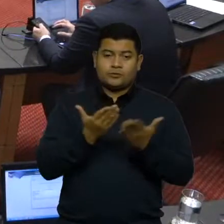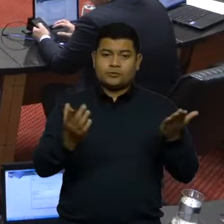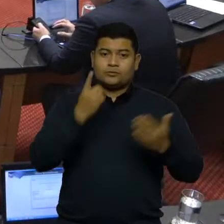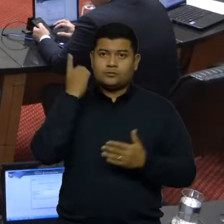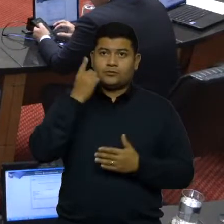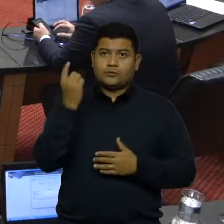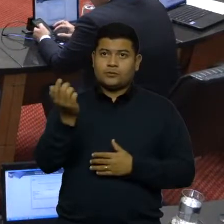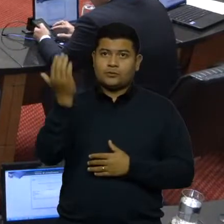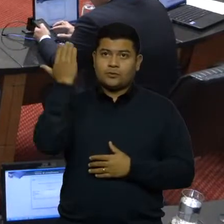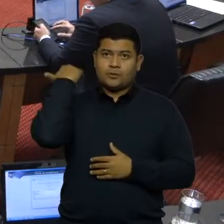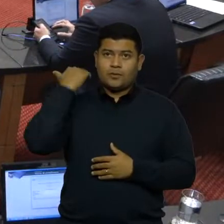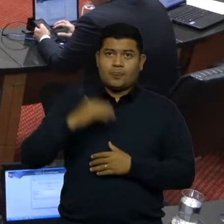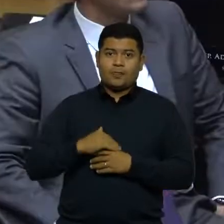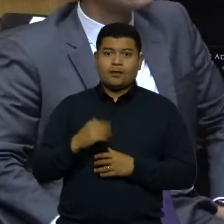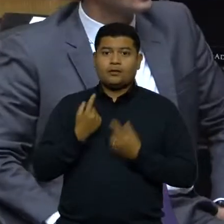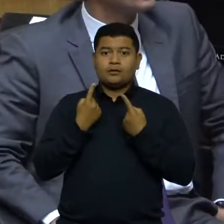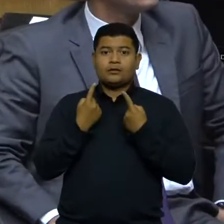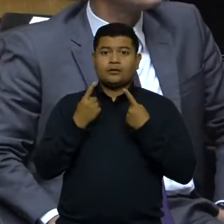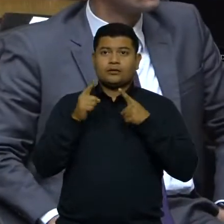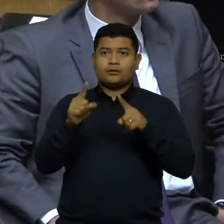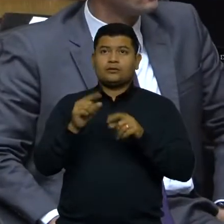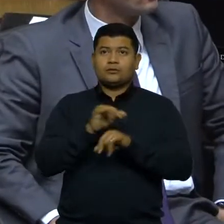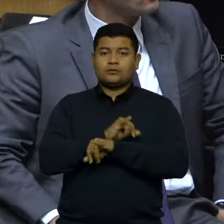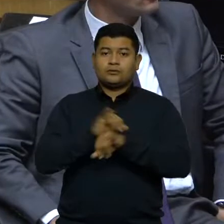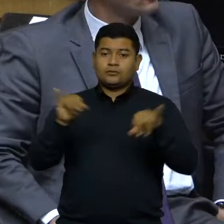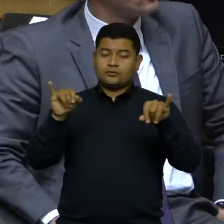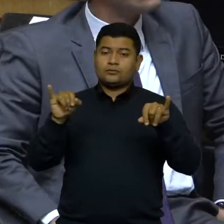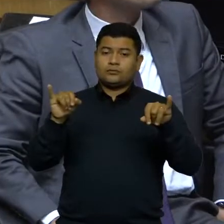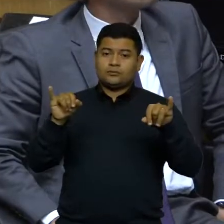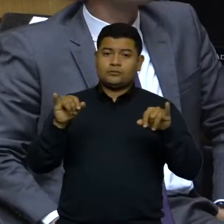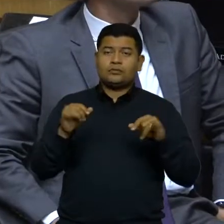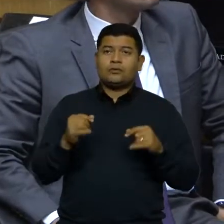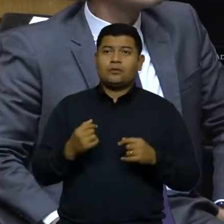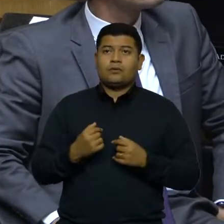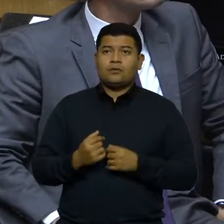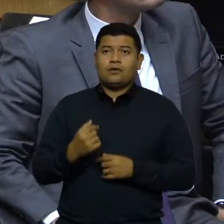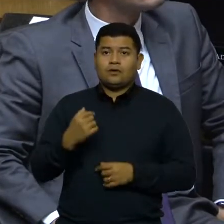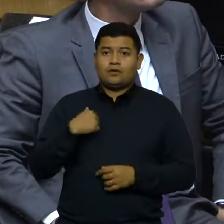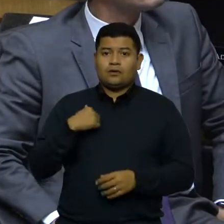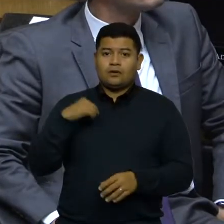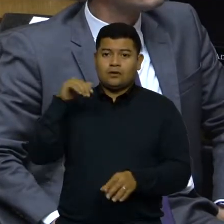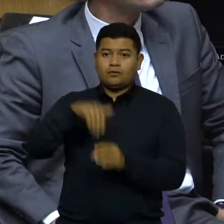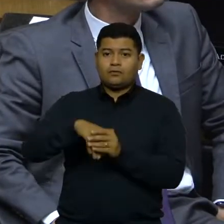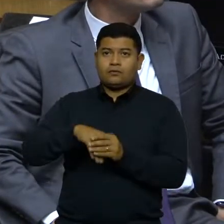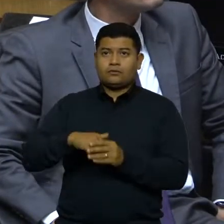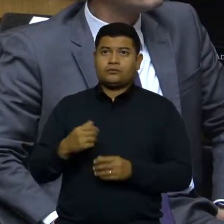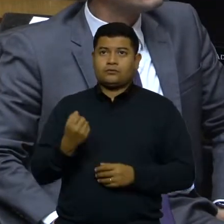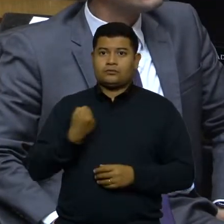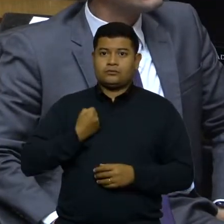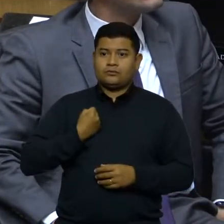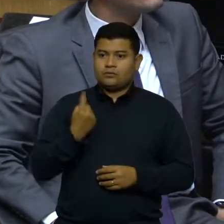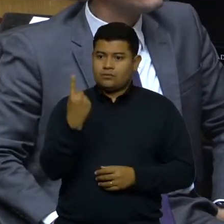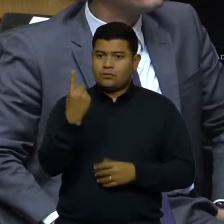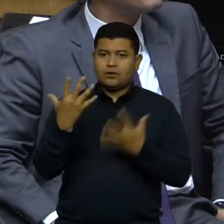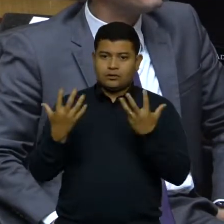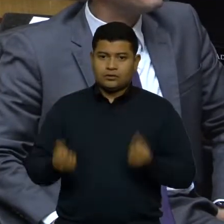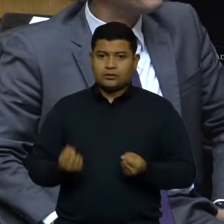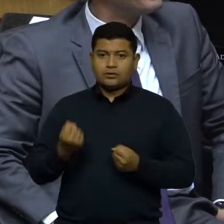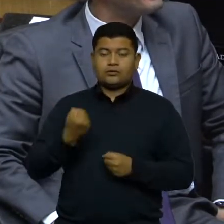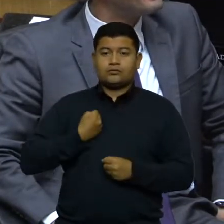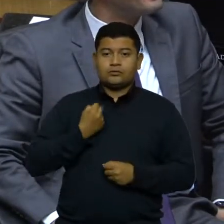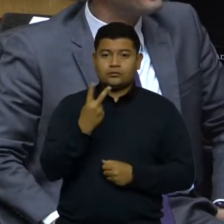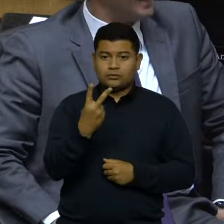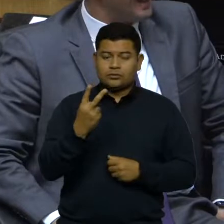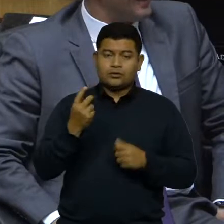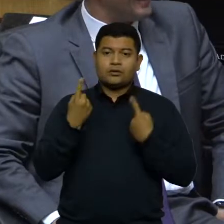antecederam declarar meu voto contrário e para esclarecer voto 1 favorável e voto 2 contrário. Então, quem vota